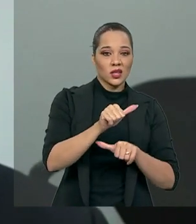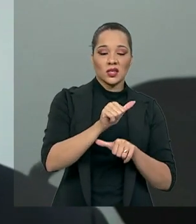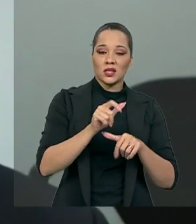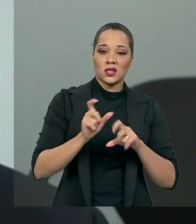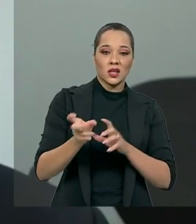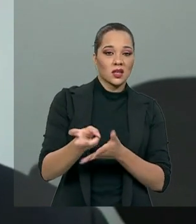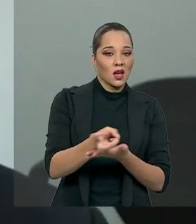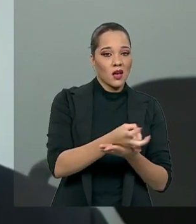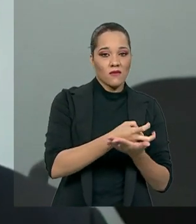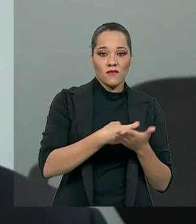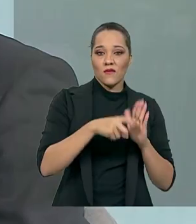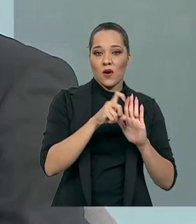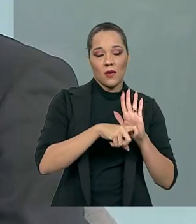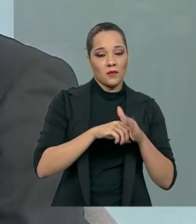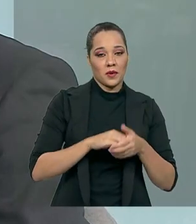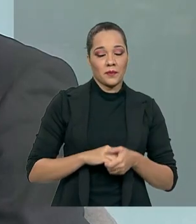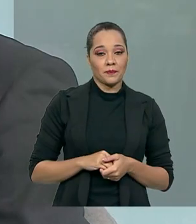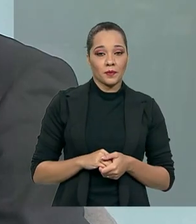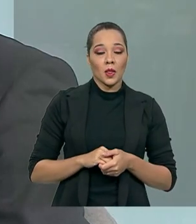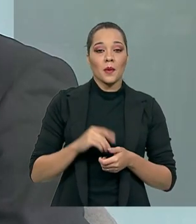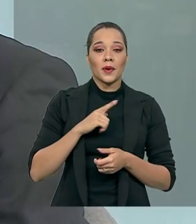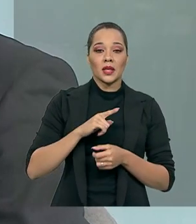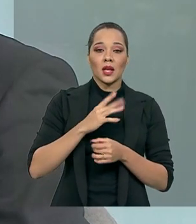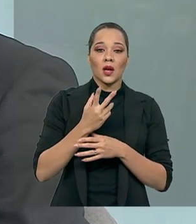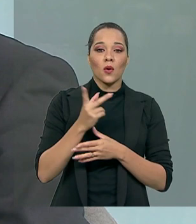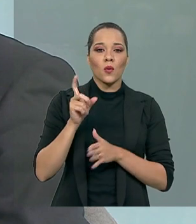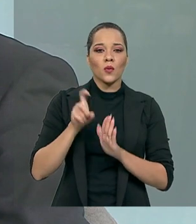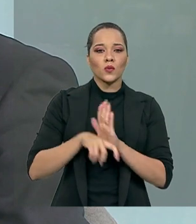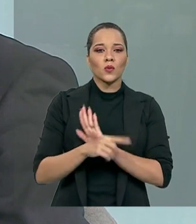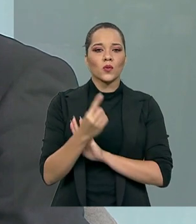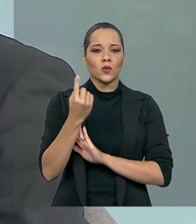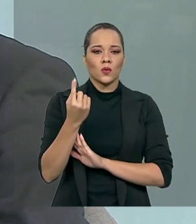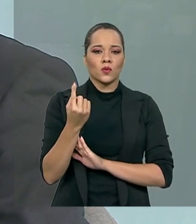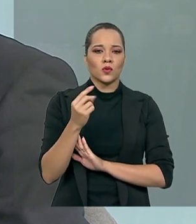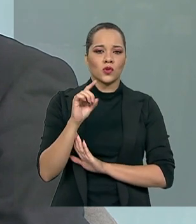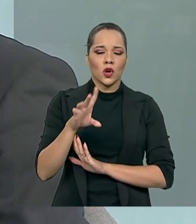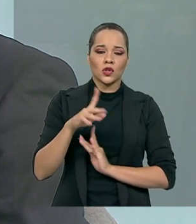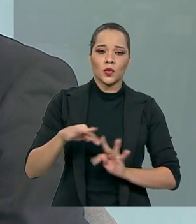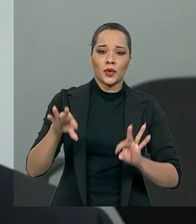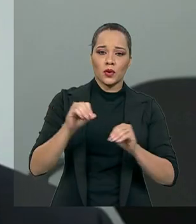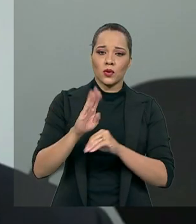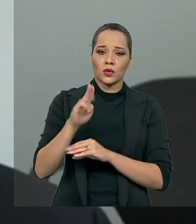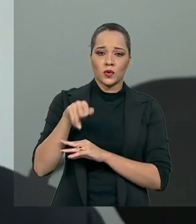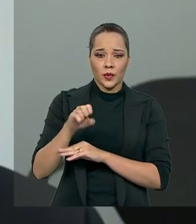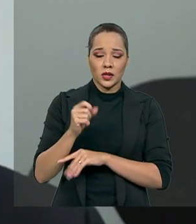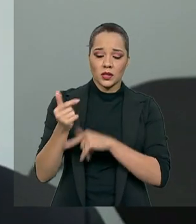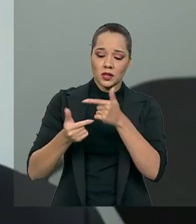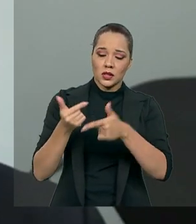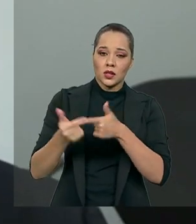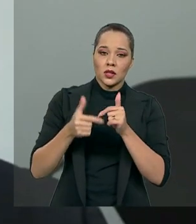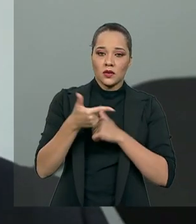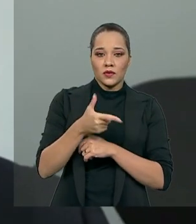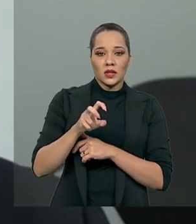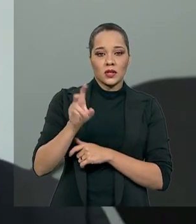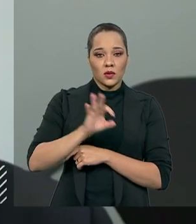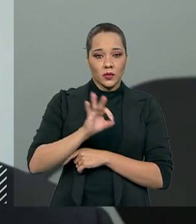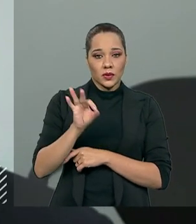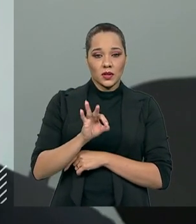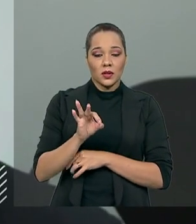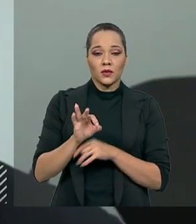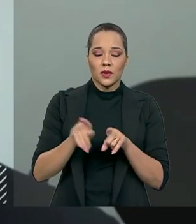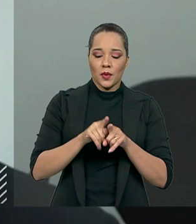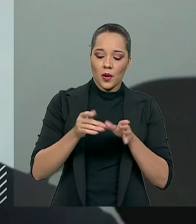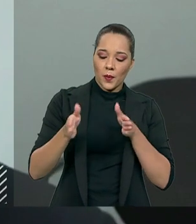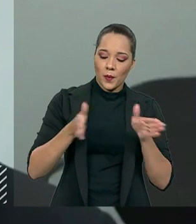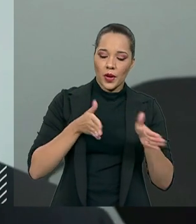uma alteração para uma alíquota única, uniforme, sobre todos os bens e serviços, de 25% e um